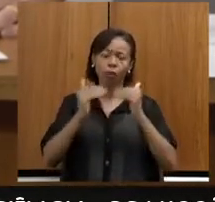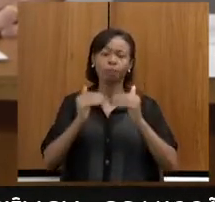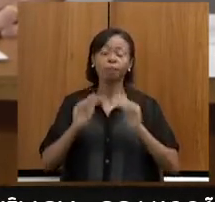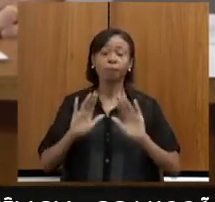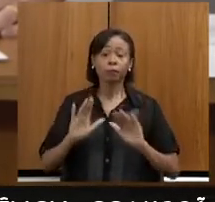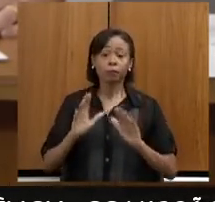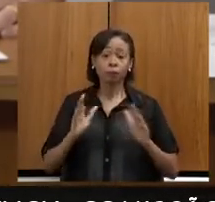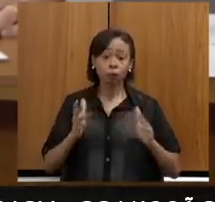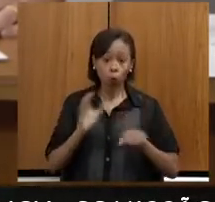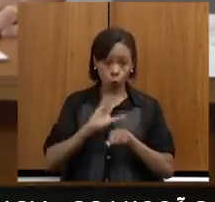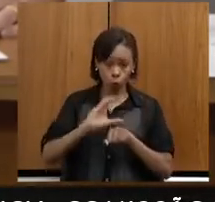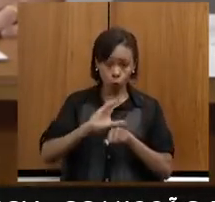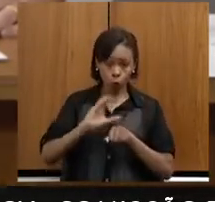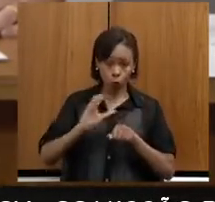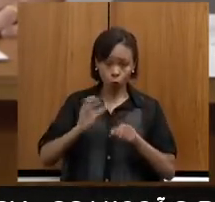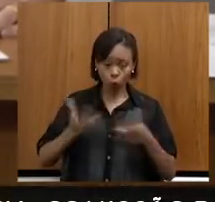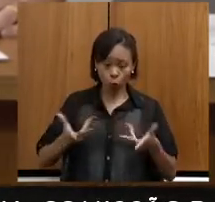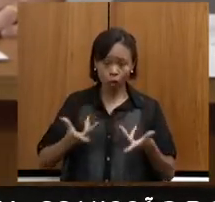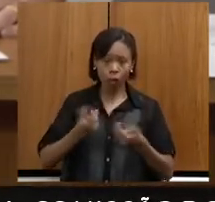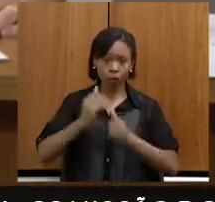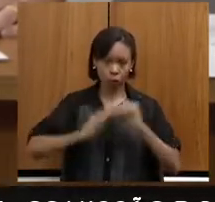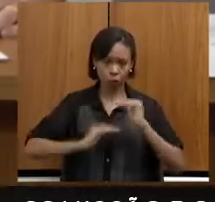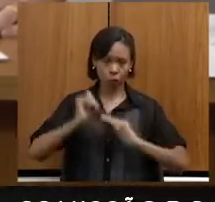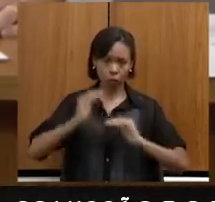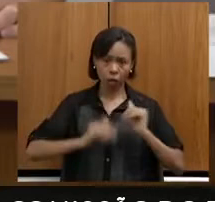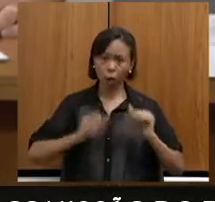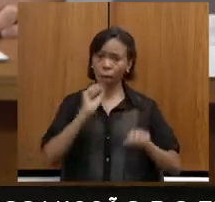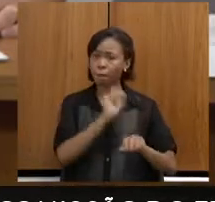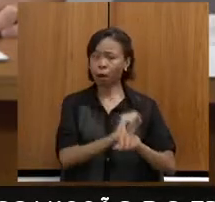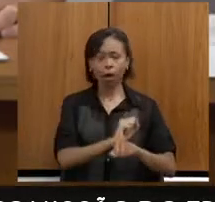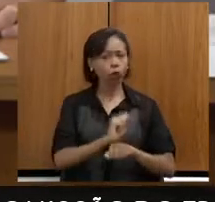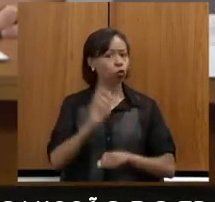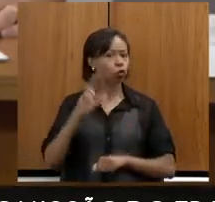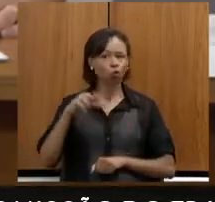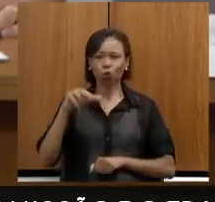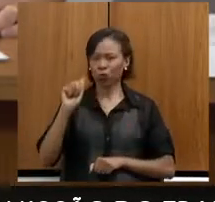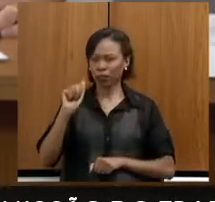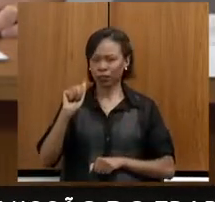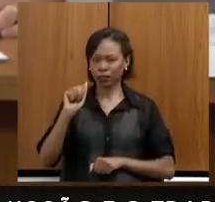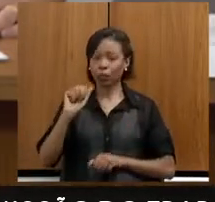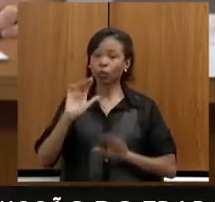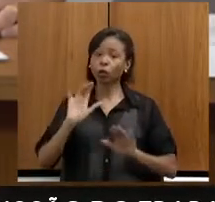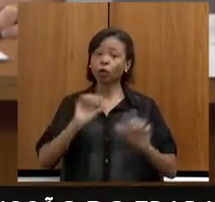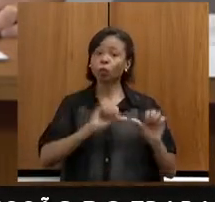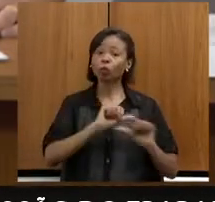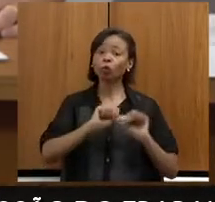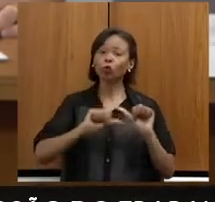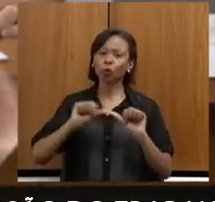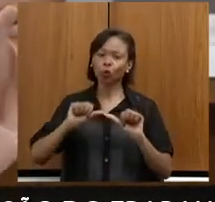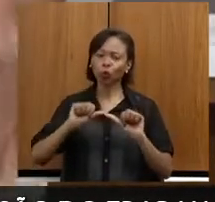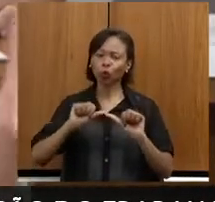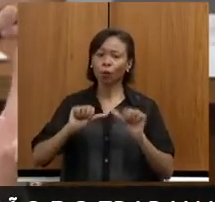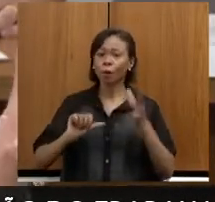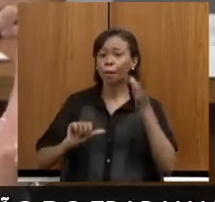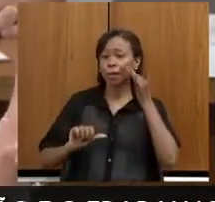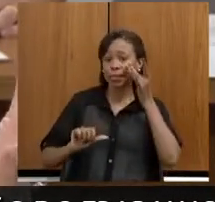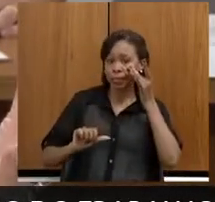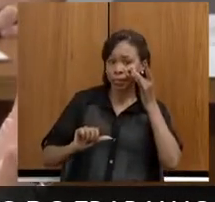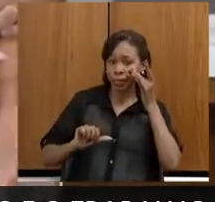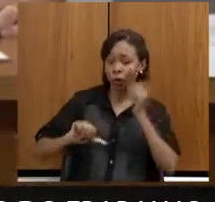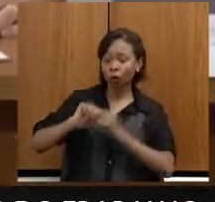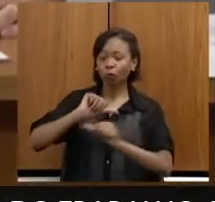profissional não ficou nem um momento suspensa. Ela só mudou da parte presencial para online.